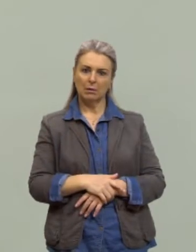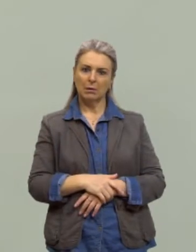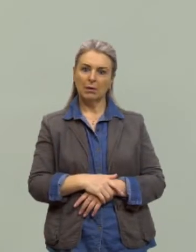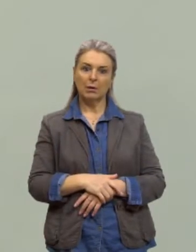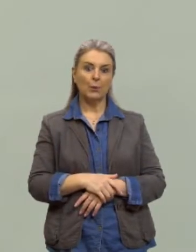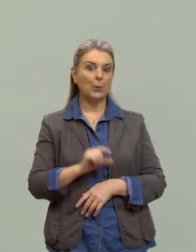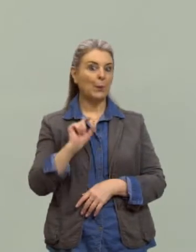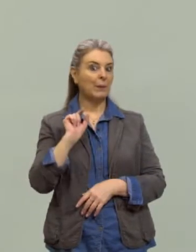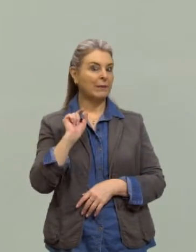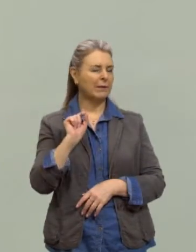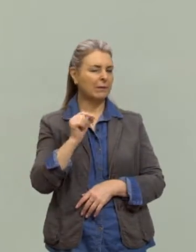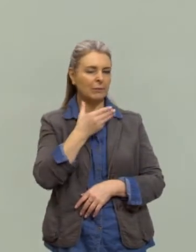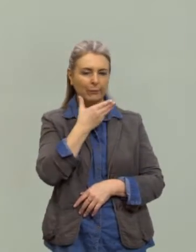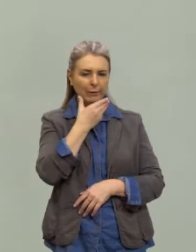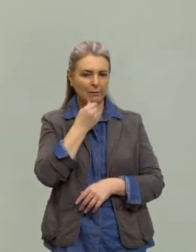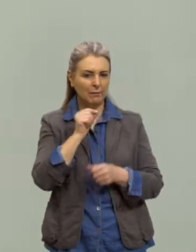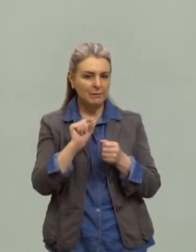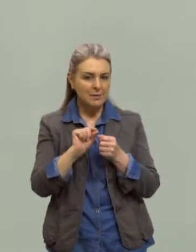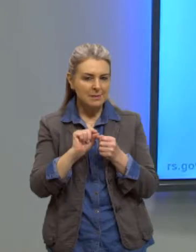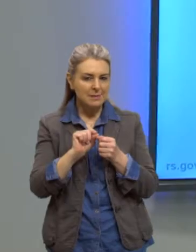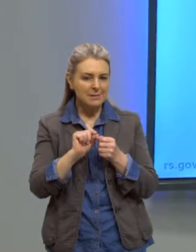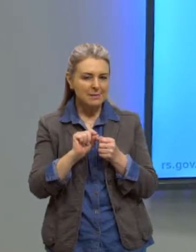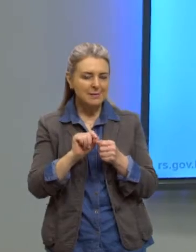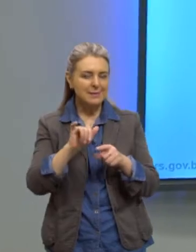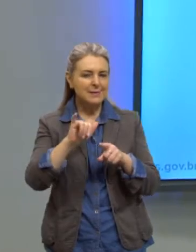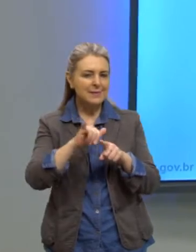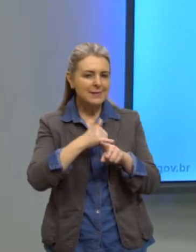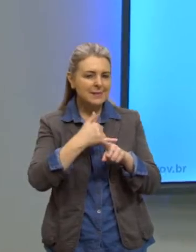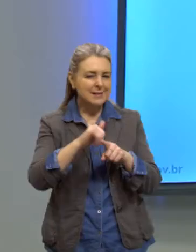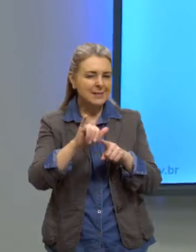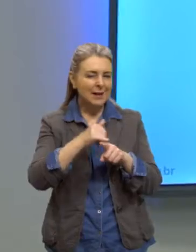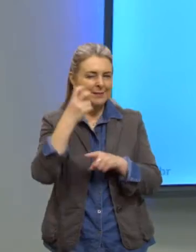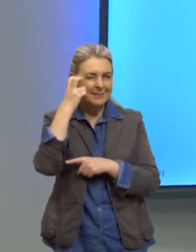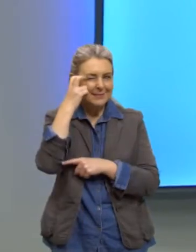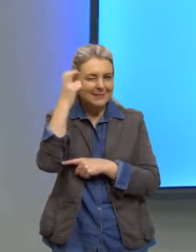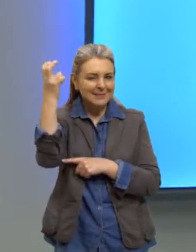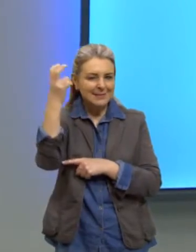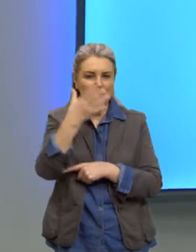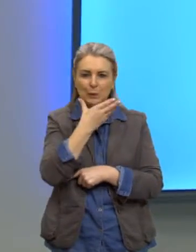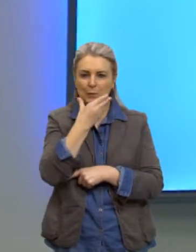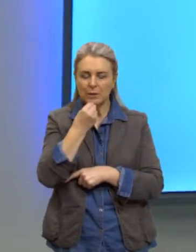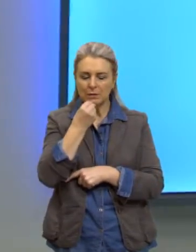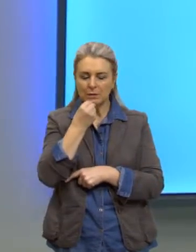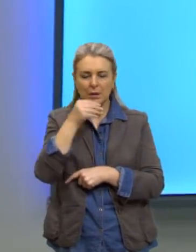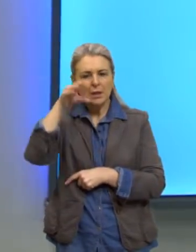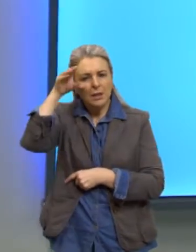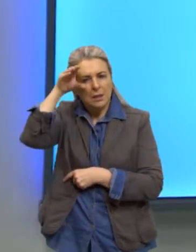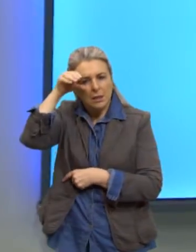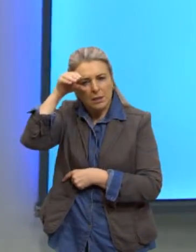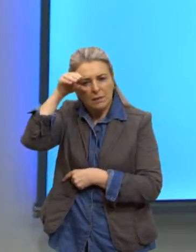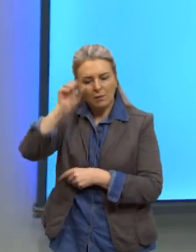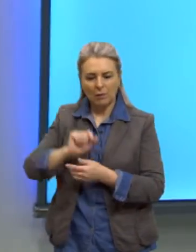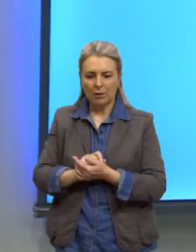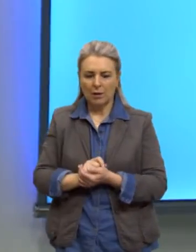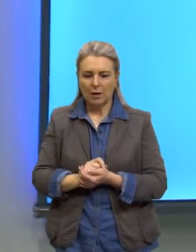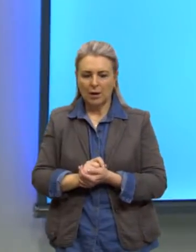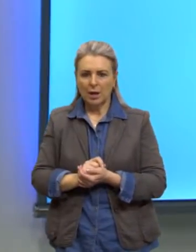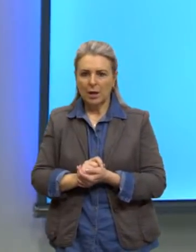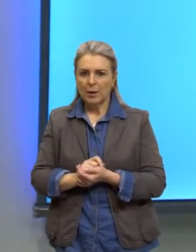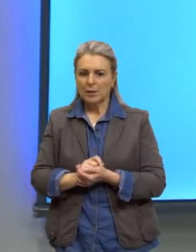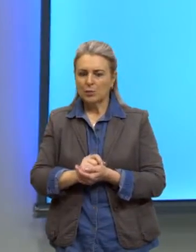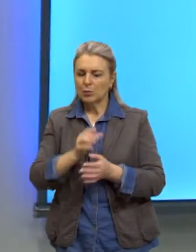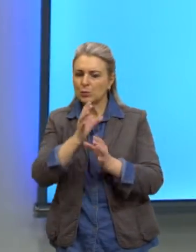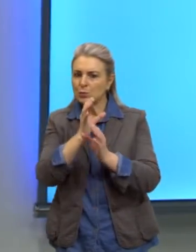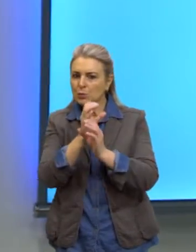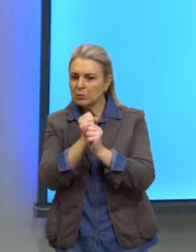fez? A estratégia dele foi muito inteligente. Ele observou que se ele somasse